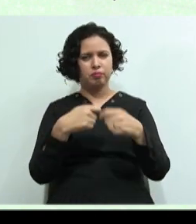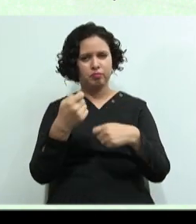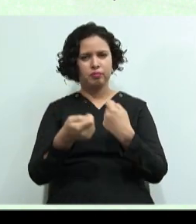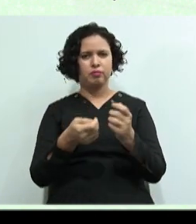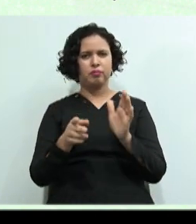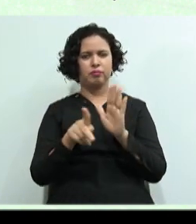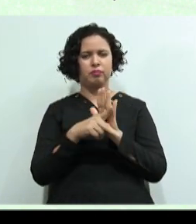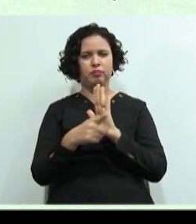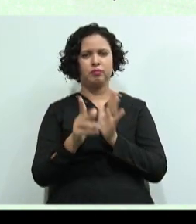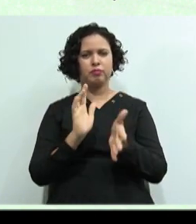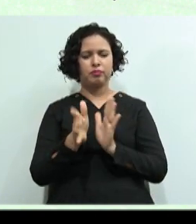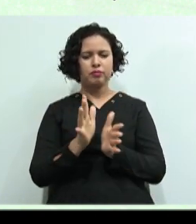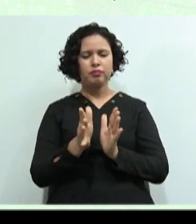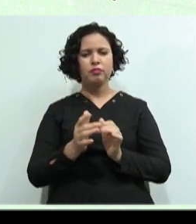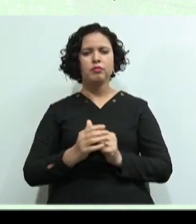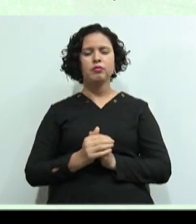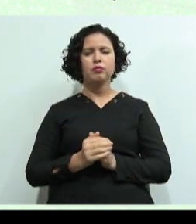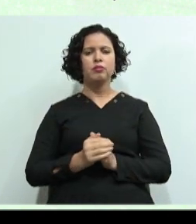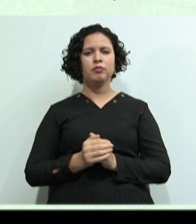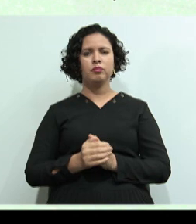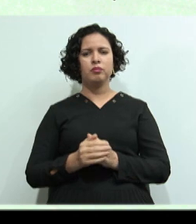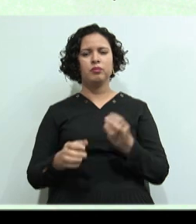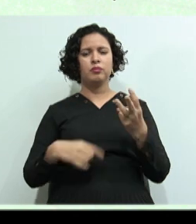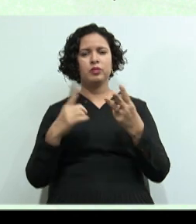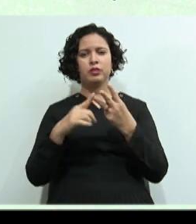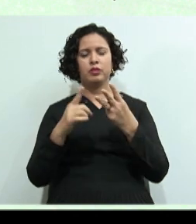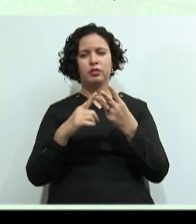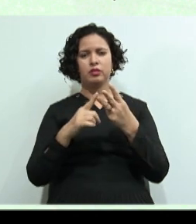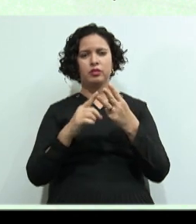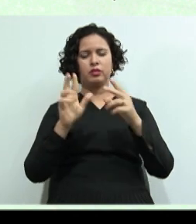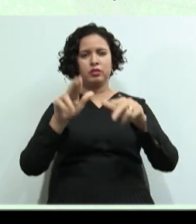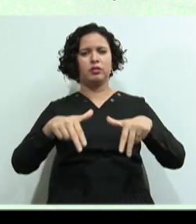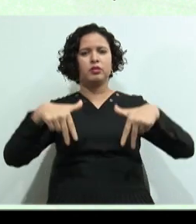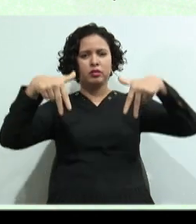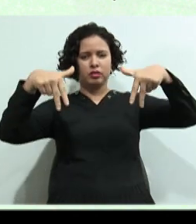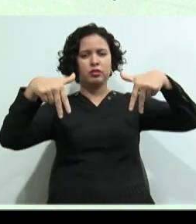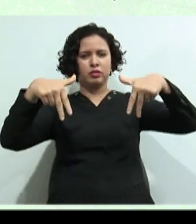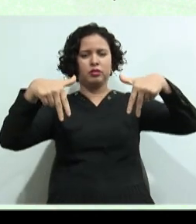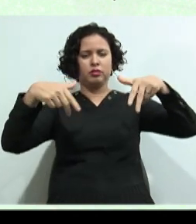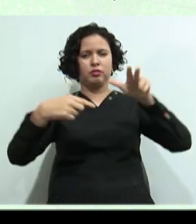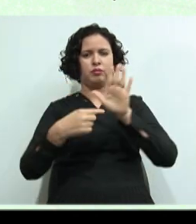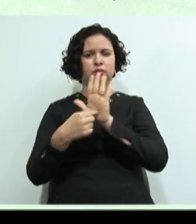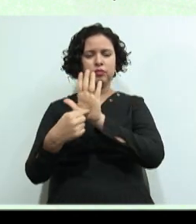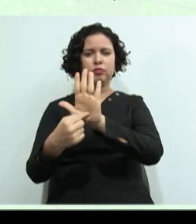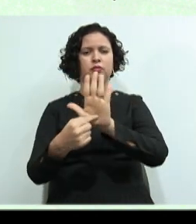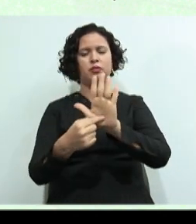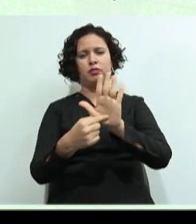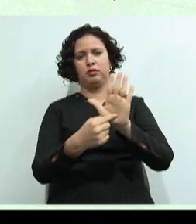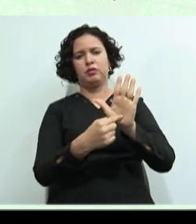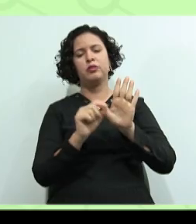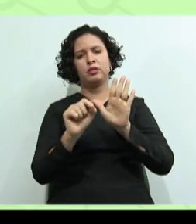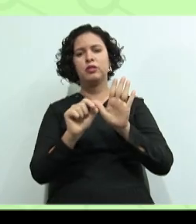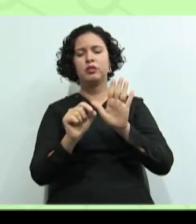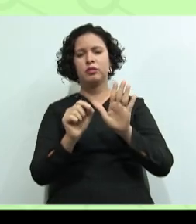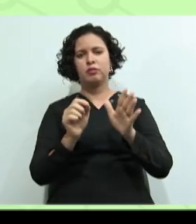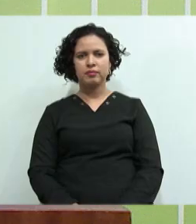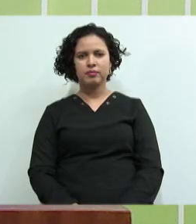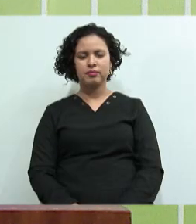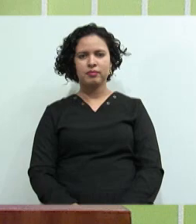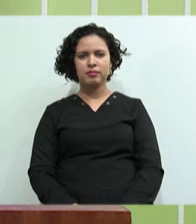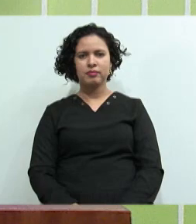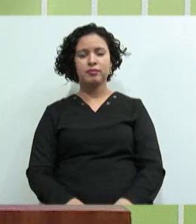sinais E a terceira Vai ser uma apresentação De um diálogo Em libras Que vai ter O valor de 50 pontos